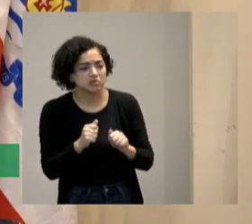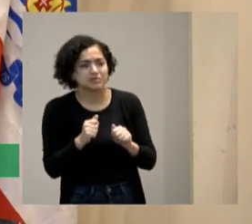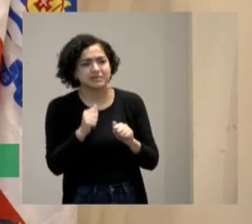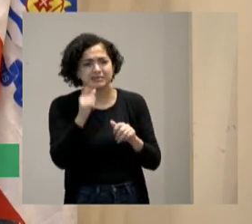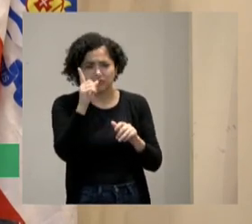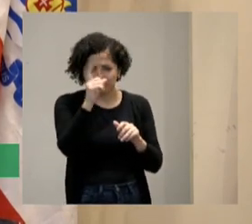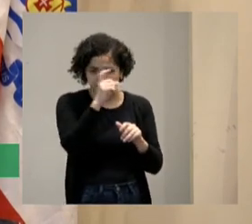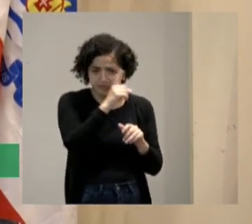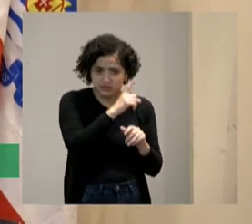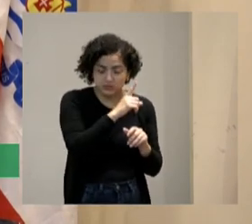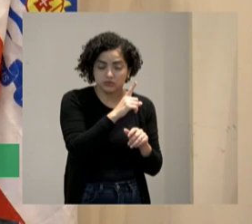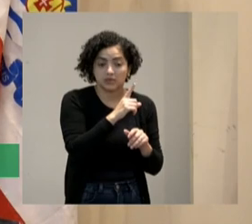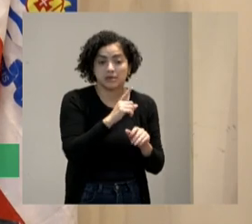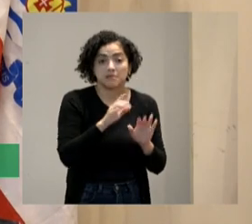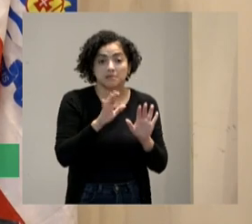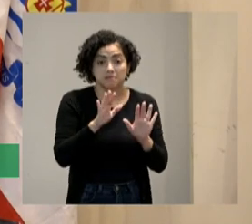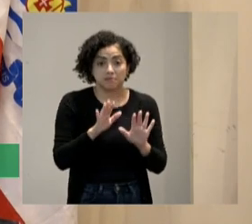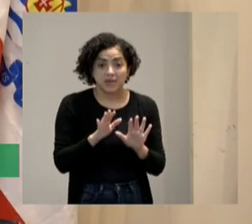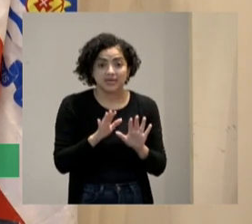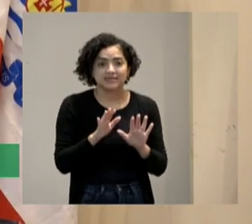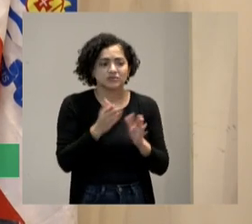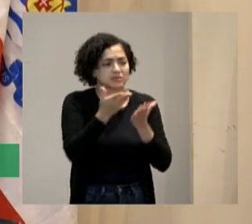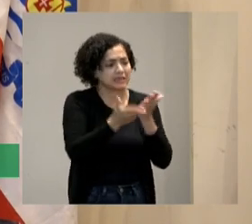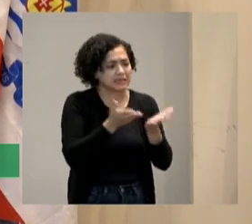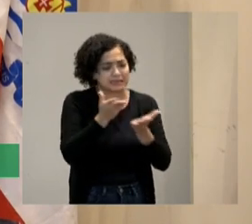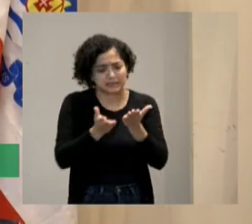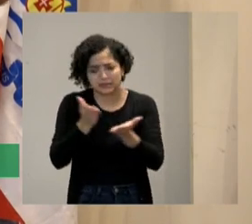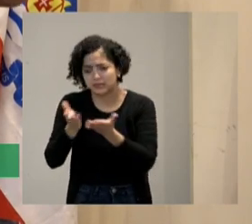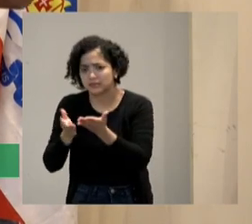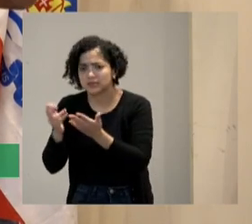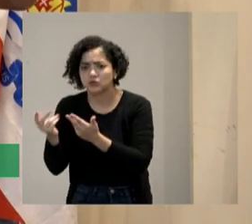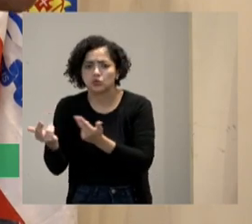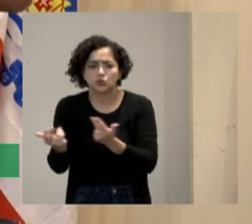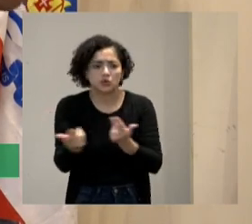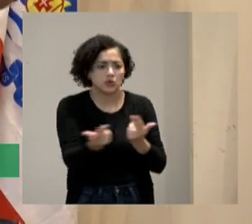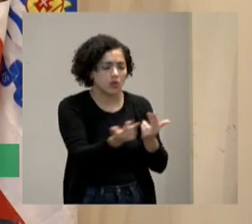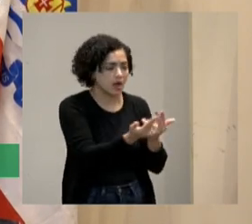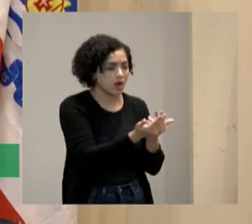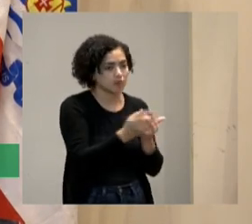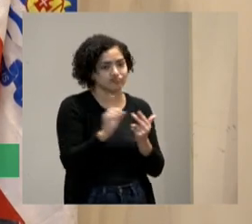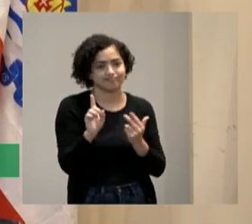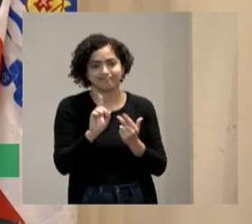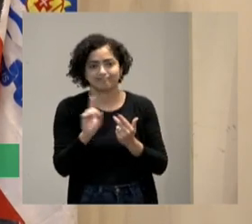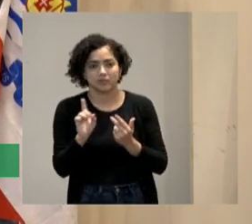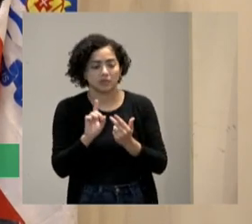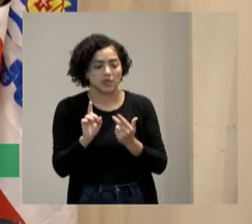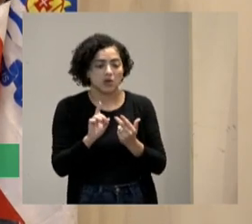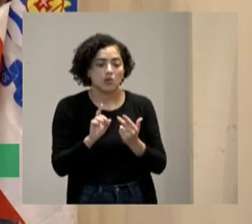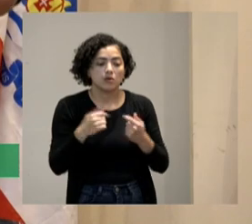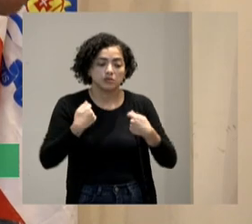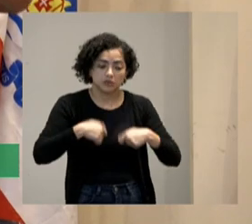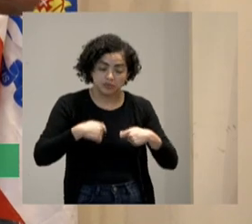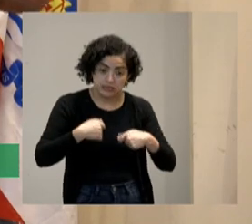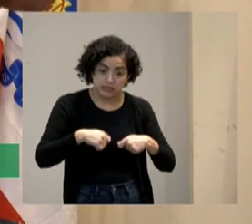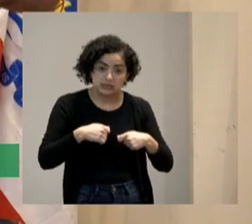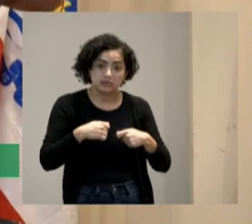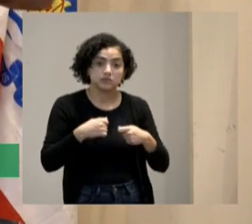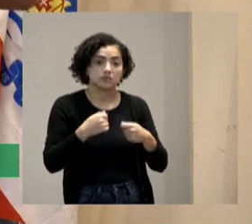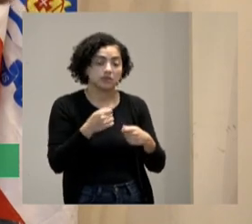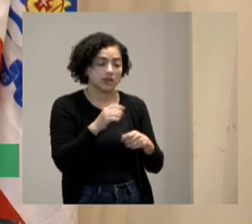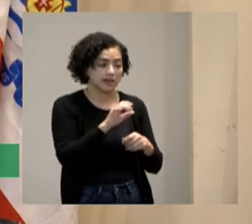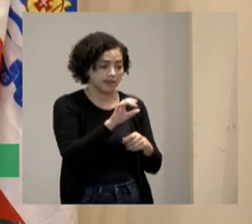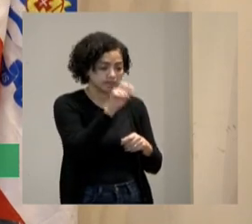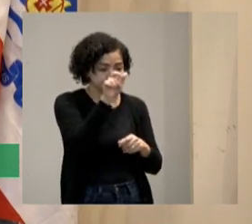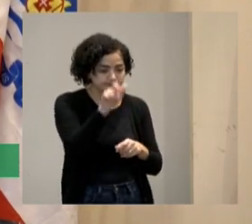gente é e aí a gente quer tratar todo mundo igual e não é a gente tem que ter igualdade ali sim mas tratar o indivíduo